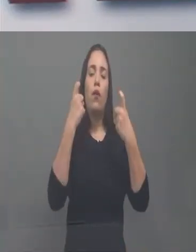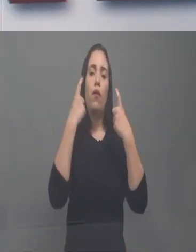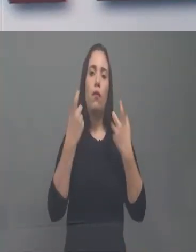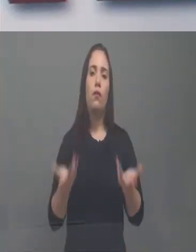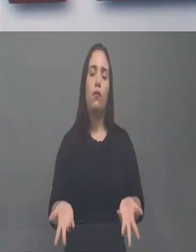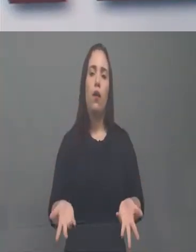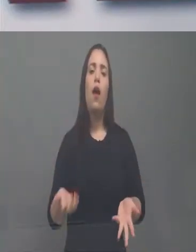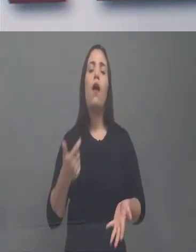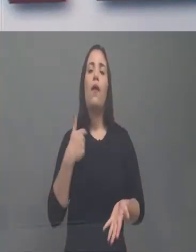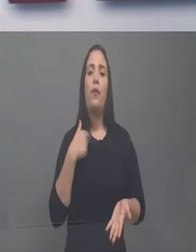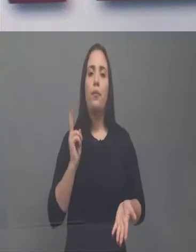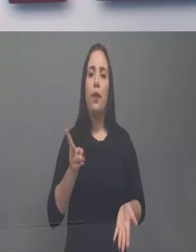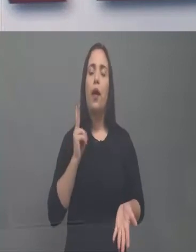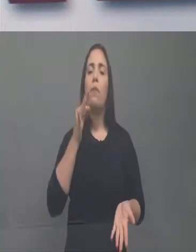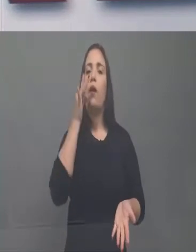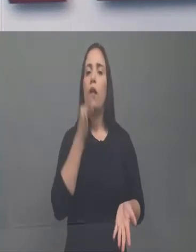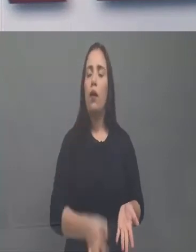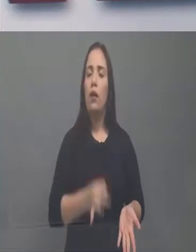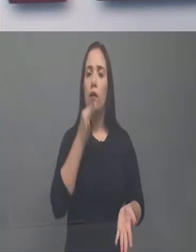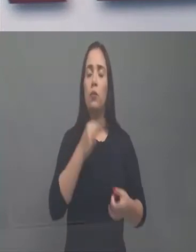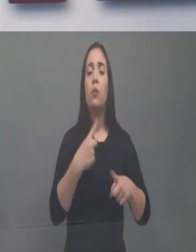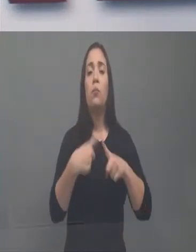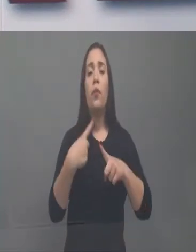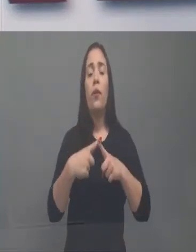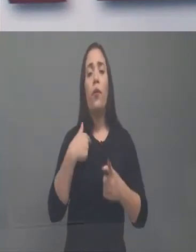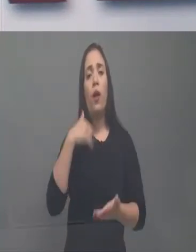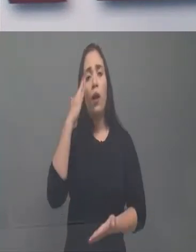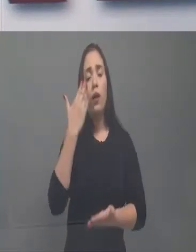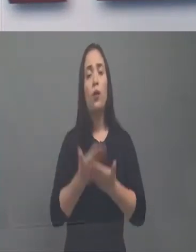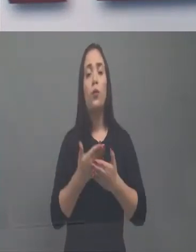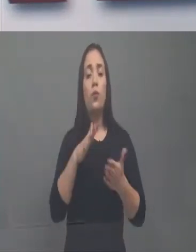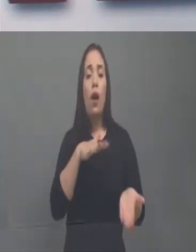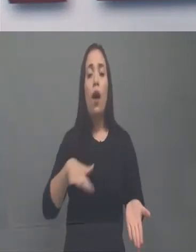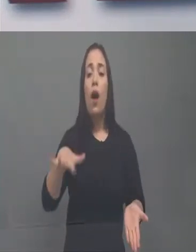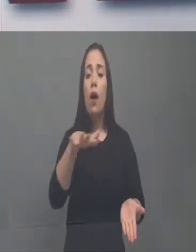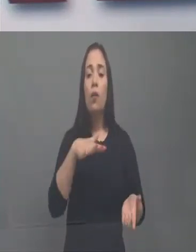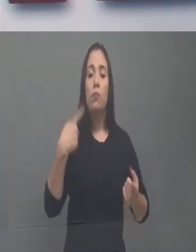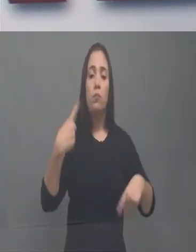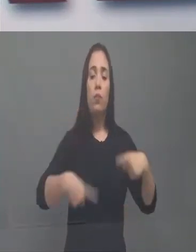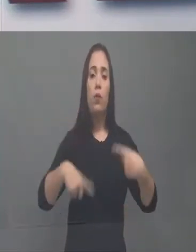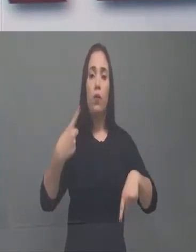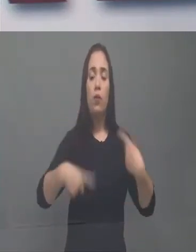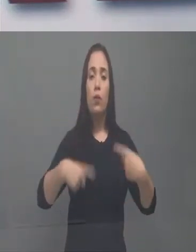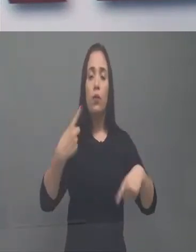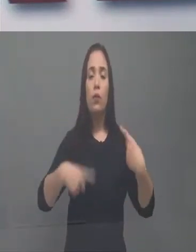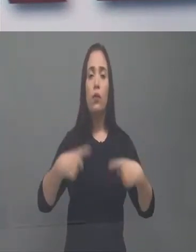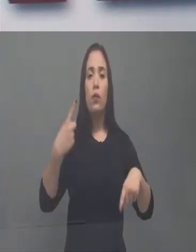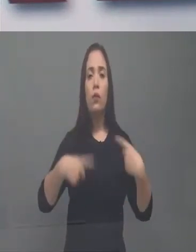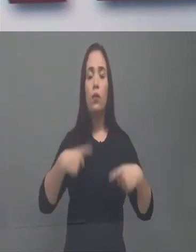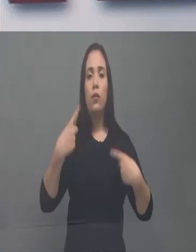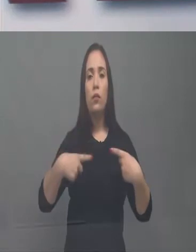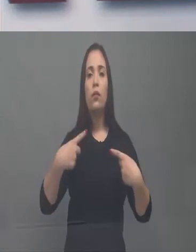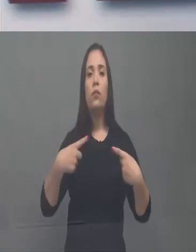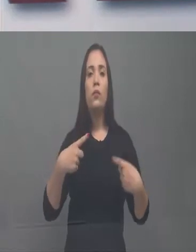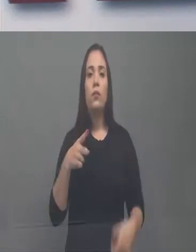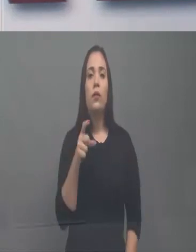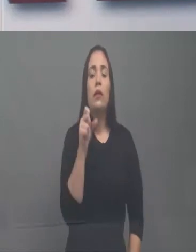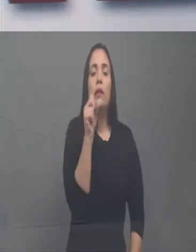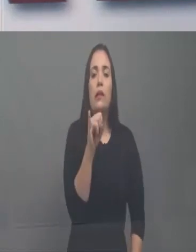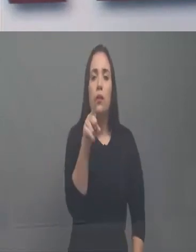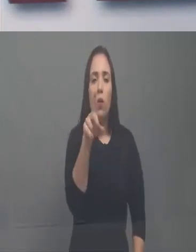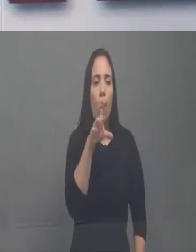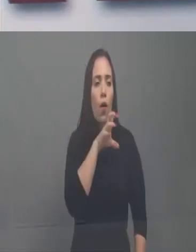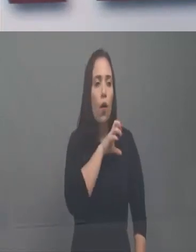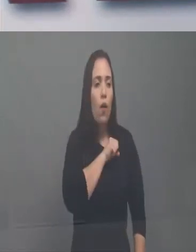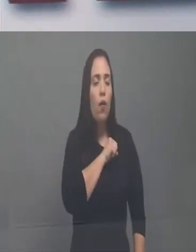críticas nesse sentido, porque eu acredito que fazer política, e você que faz política por paixão, você faz política,